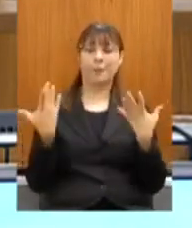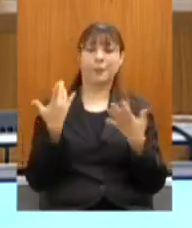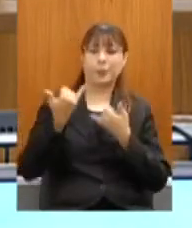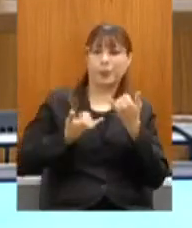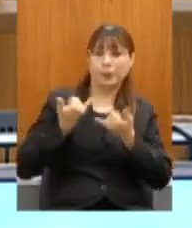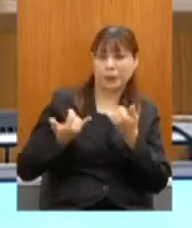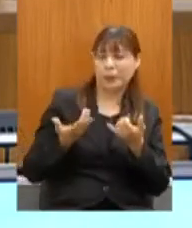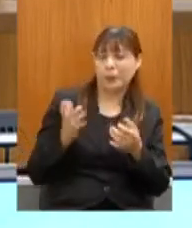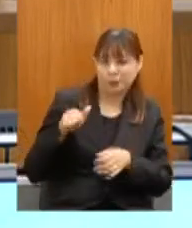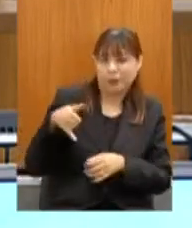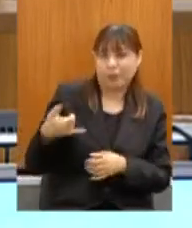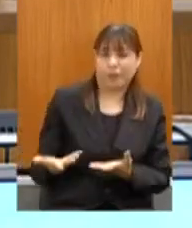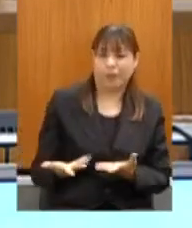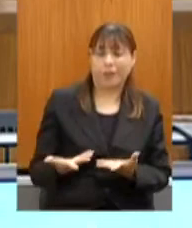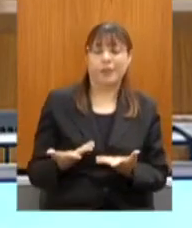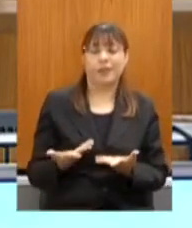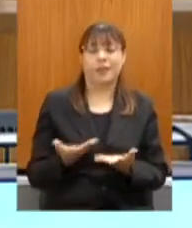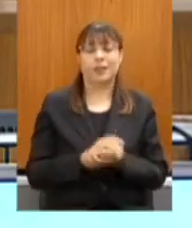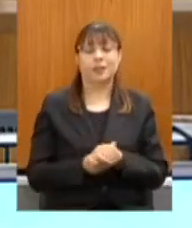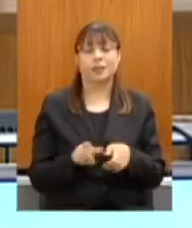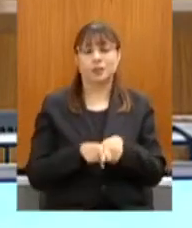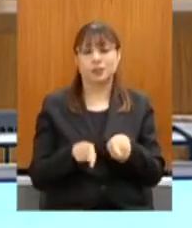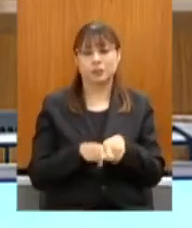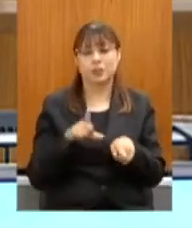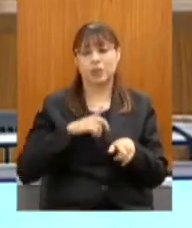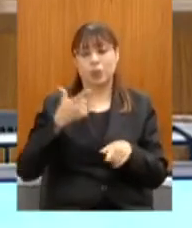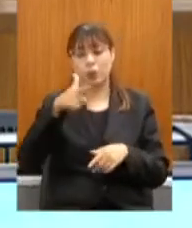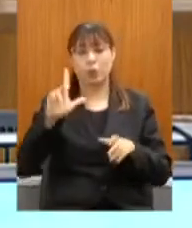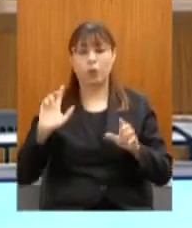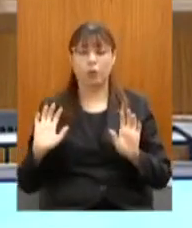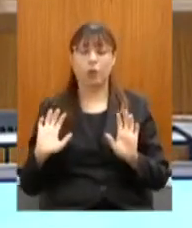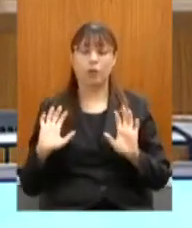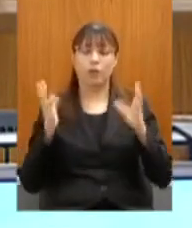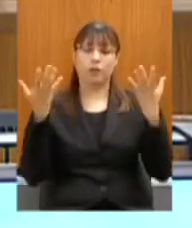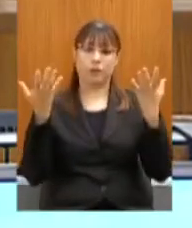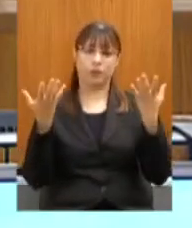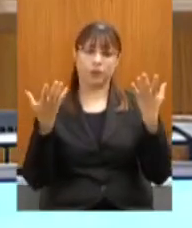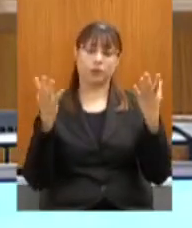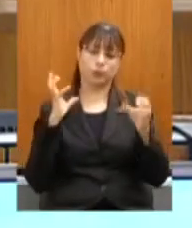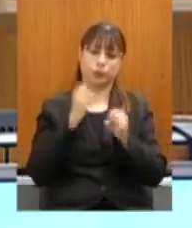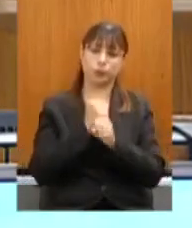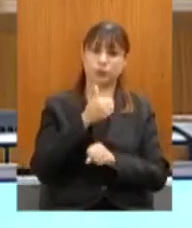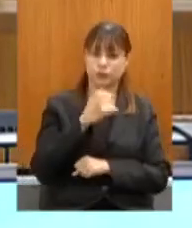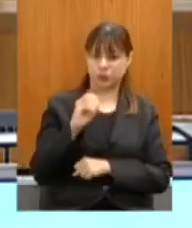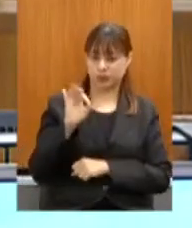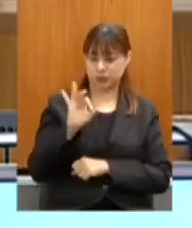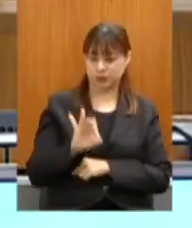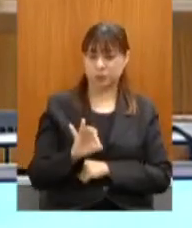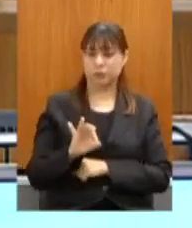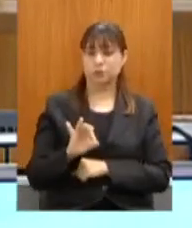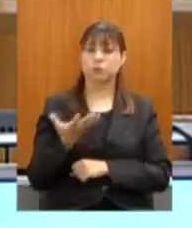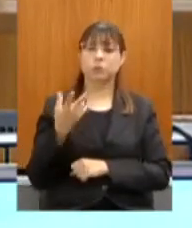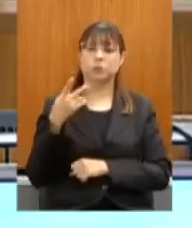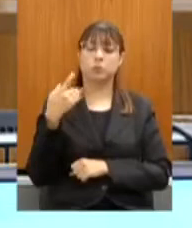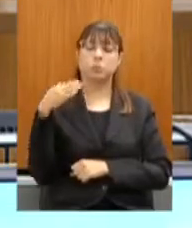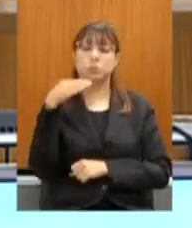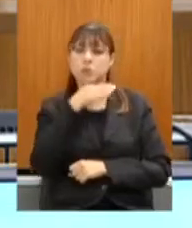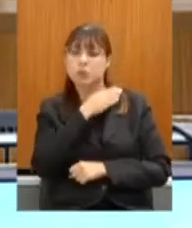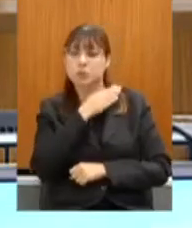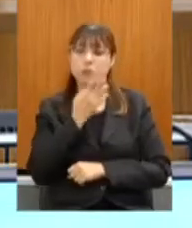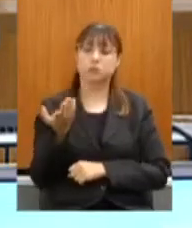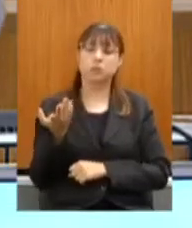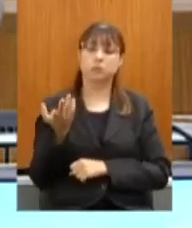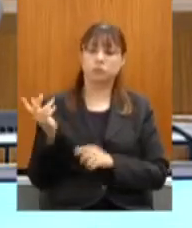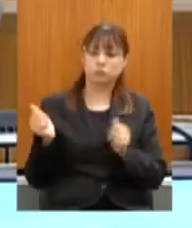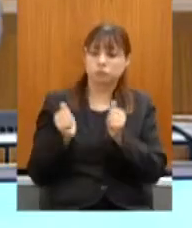aí a quase a totalidade de eventos também, ao 100%. Então, essa transversalidade tem sido